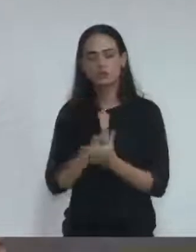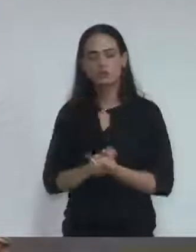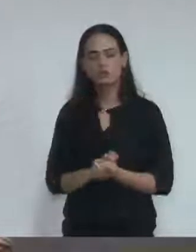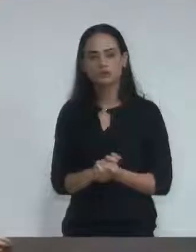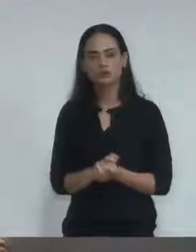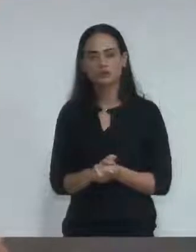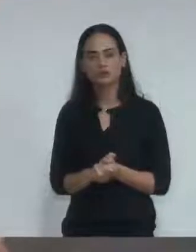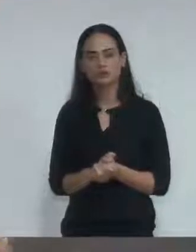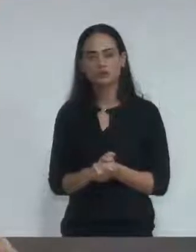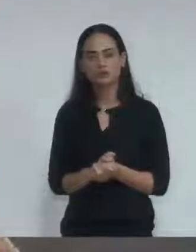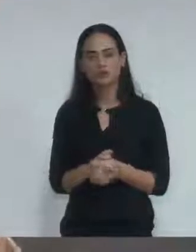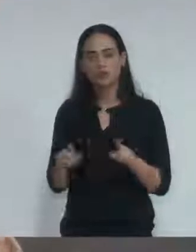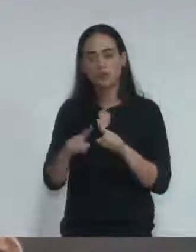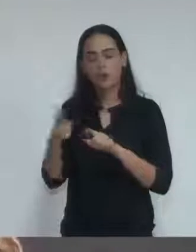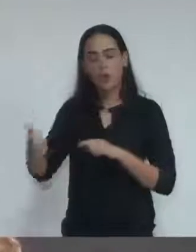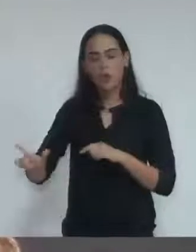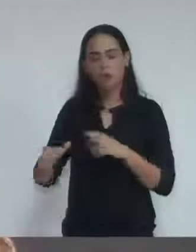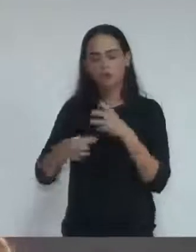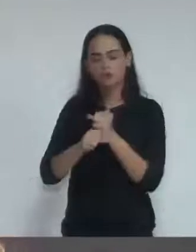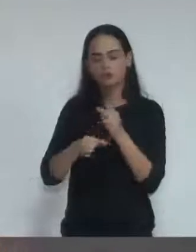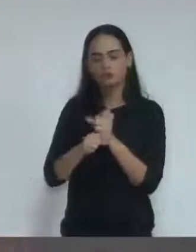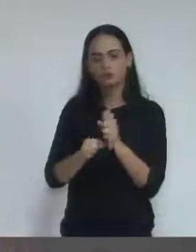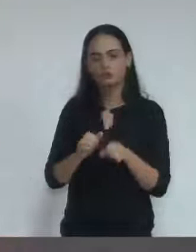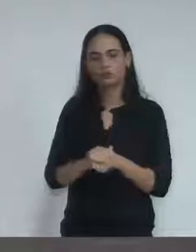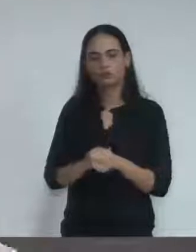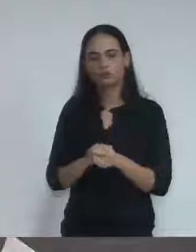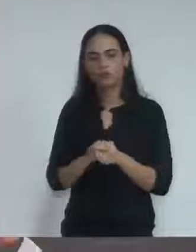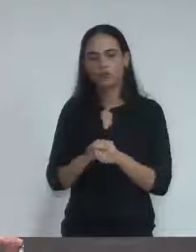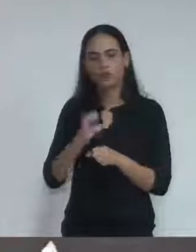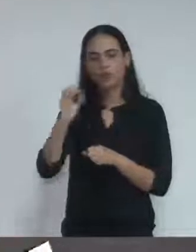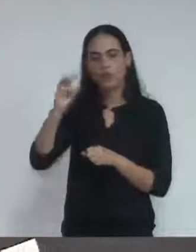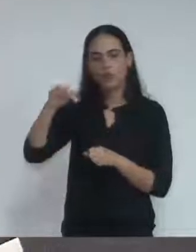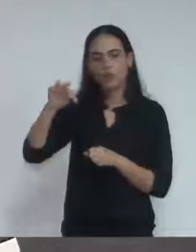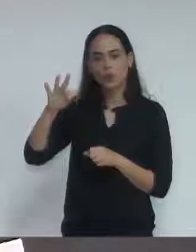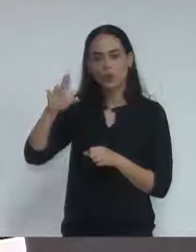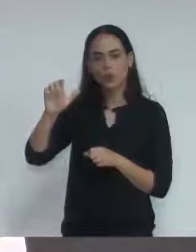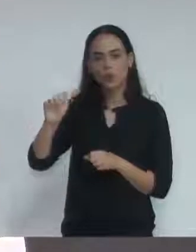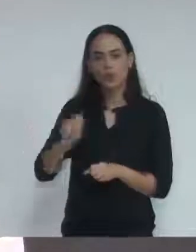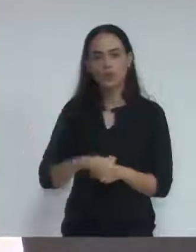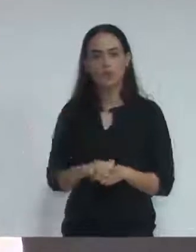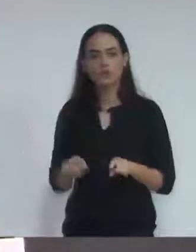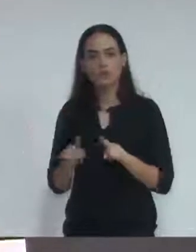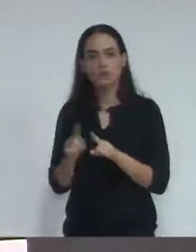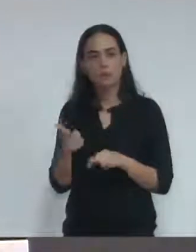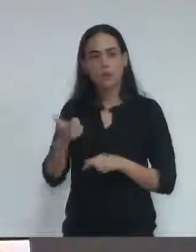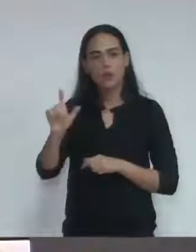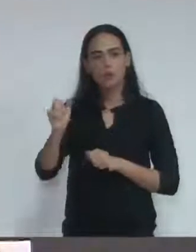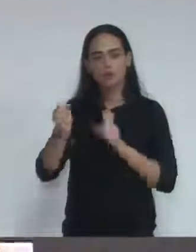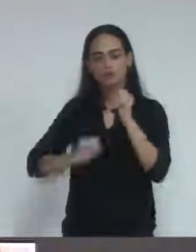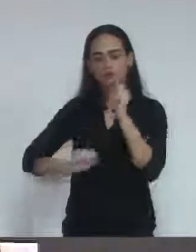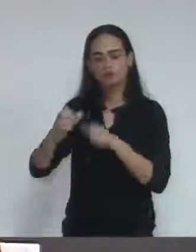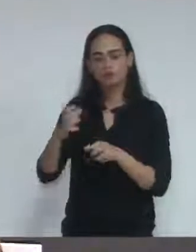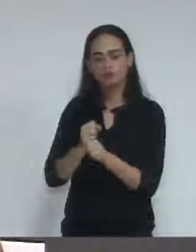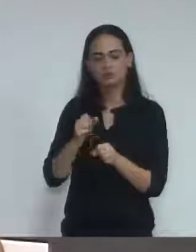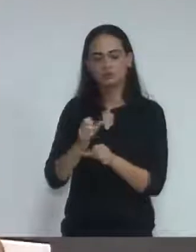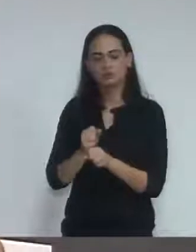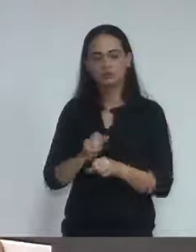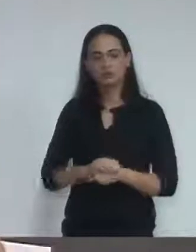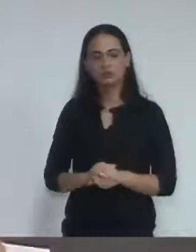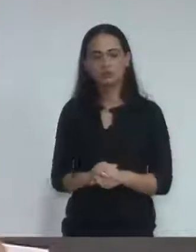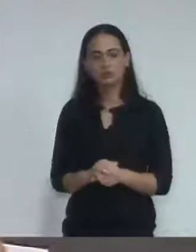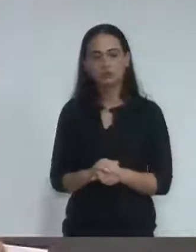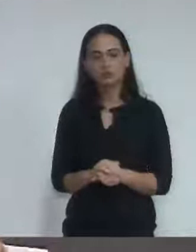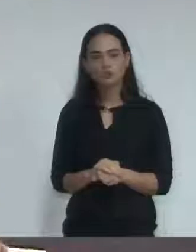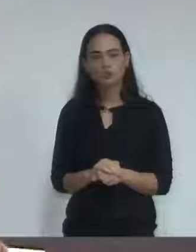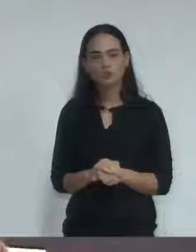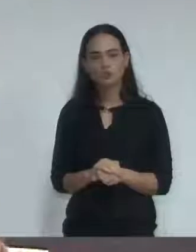Cometa, endereço Rua Fernando Costa, número 390. VC Contabilidade, endereço Rua João Kennedy, número 11, centro.